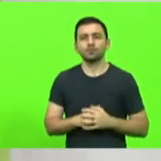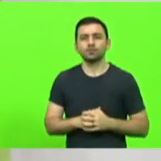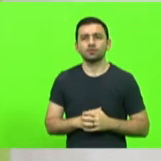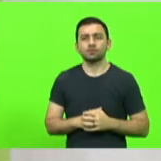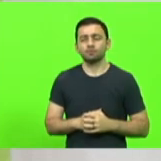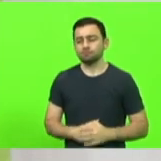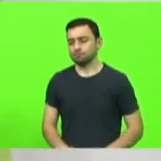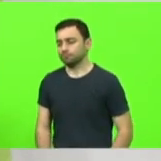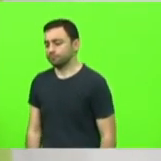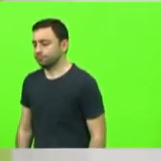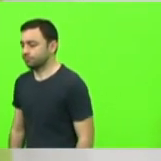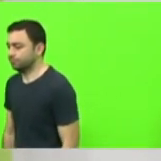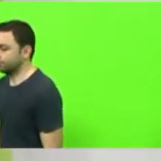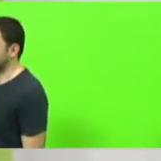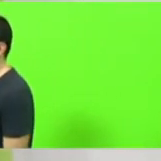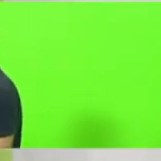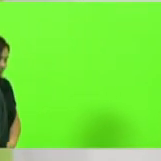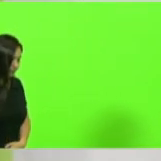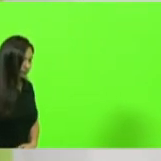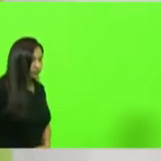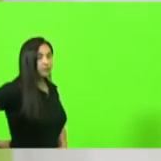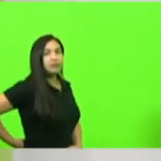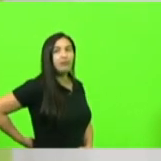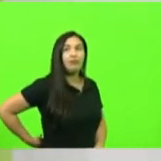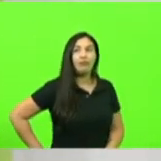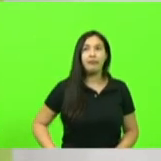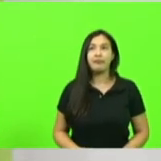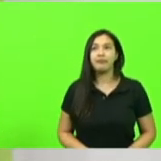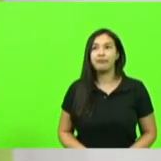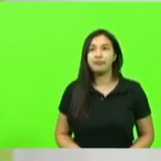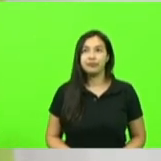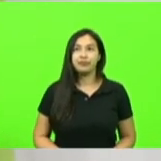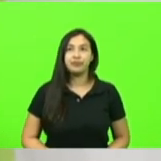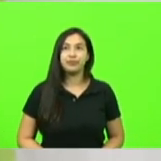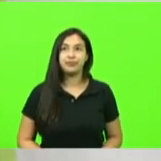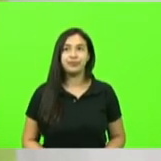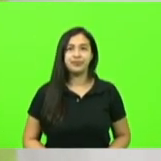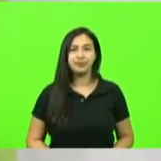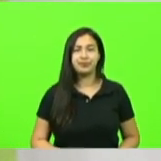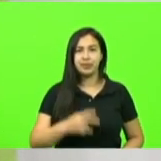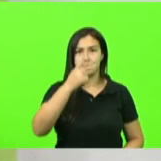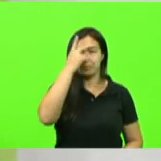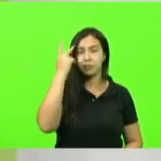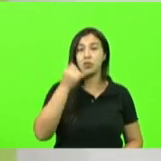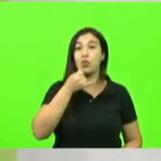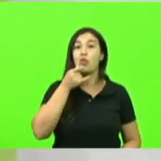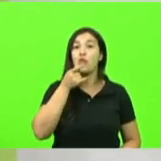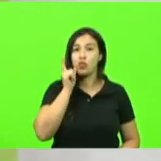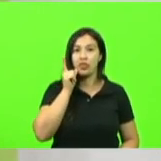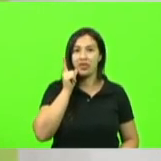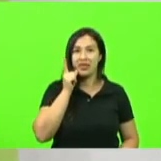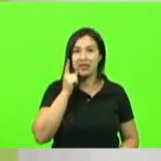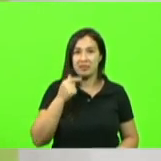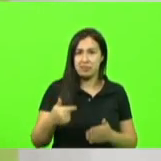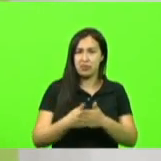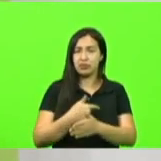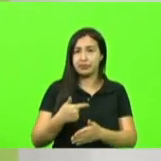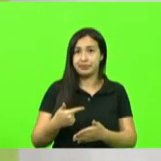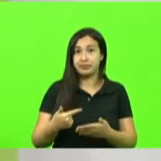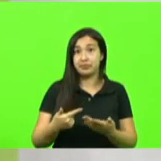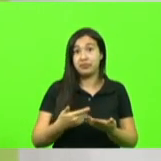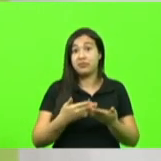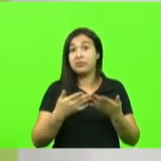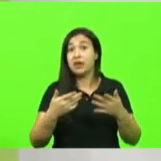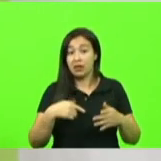carboníferas e alguém até me perguntou ontem mas deputado o senhor acredita que isso possa acontecer ora quem acreditaria que